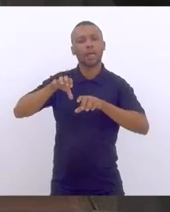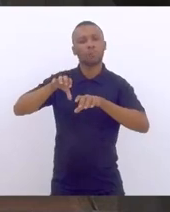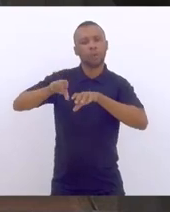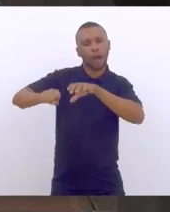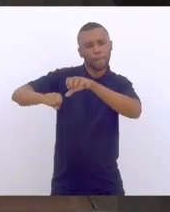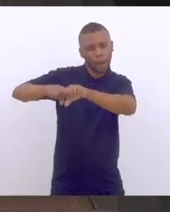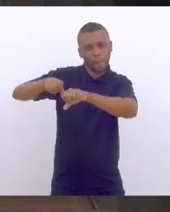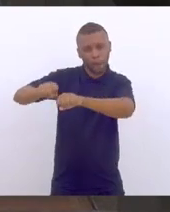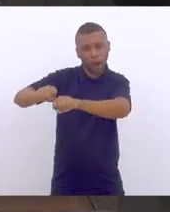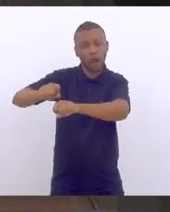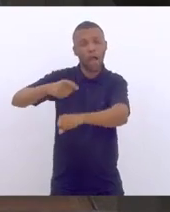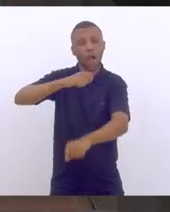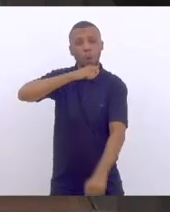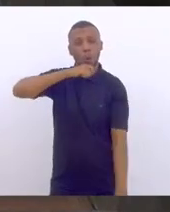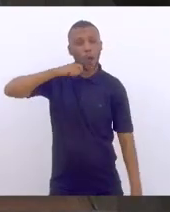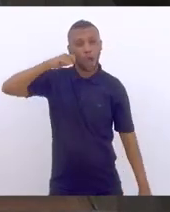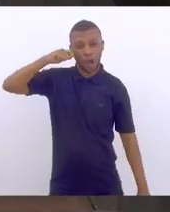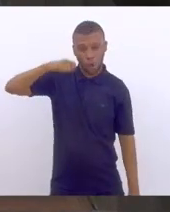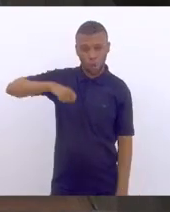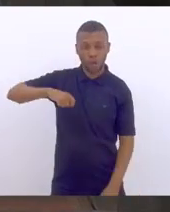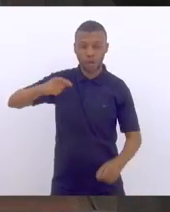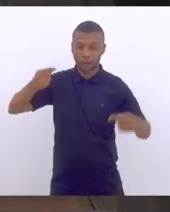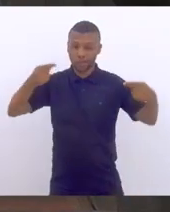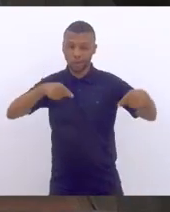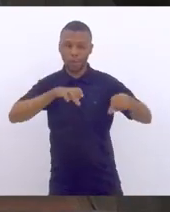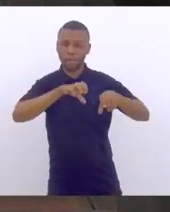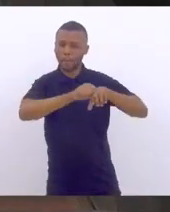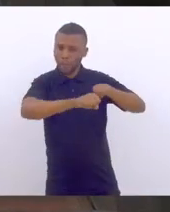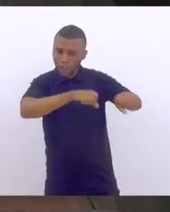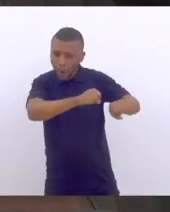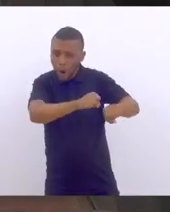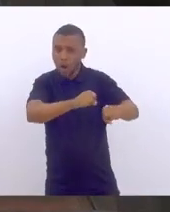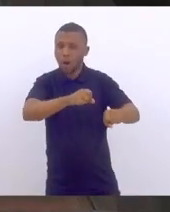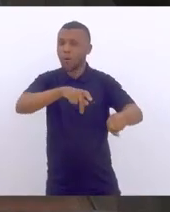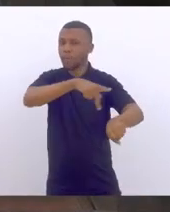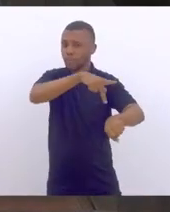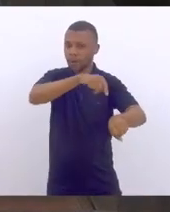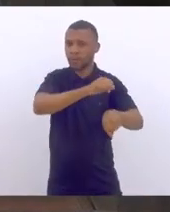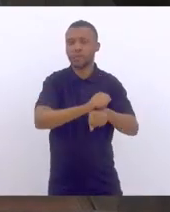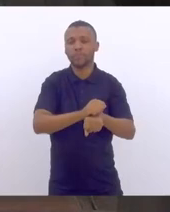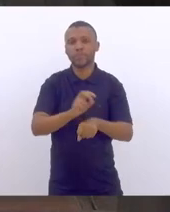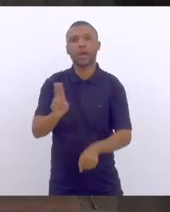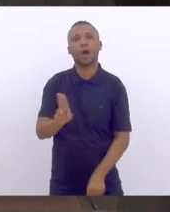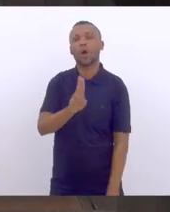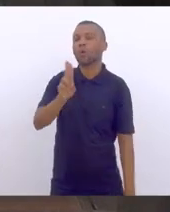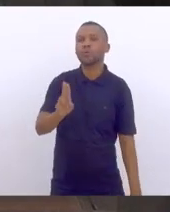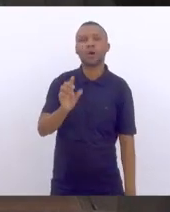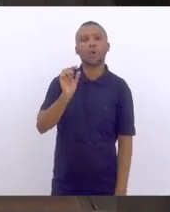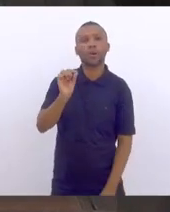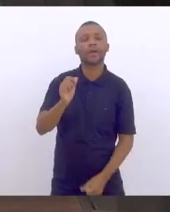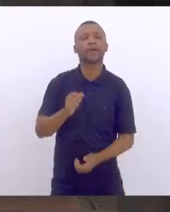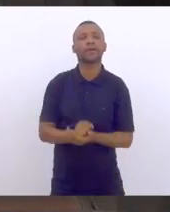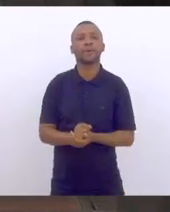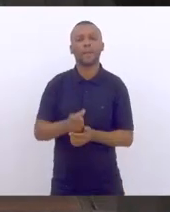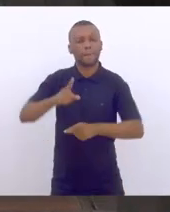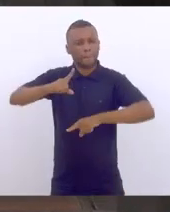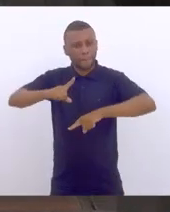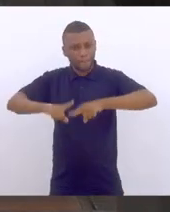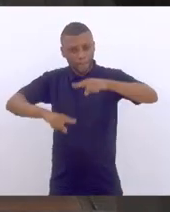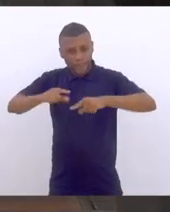que ele fez contra a Ucrânia, usar ogivas nucleares.